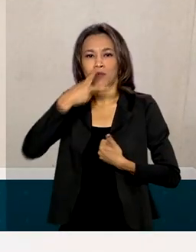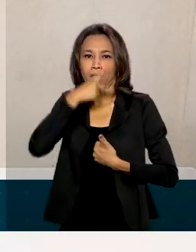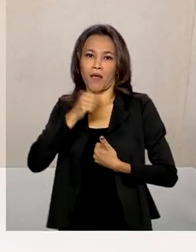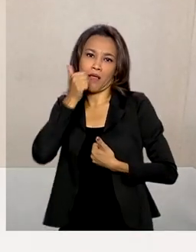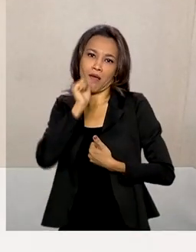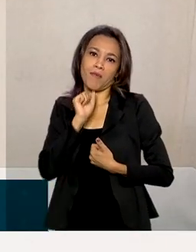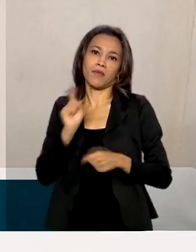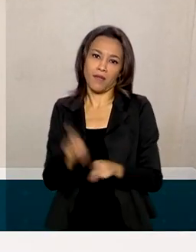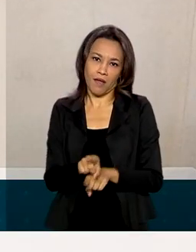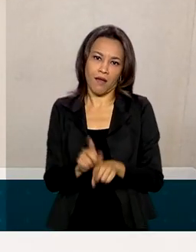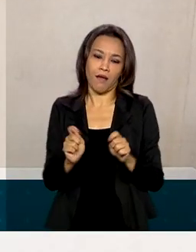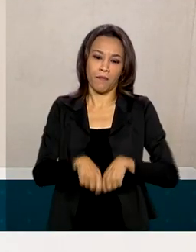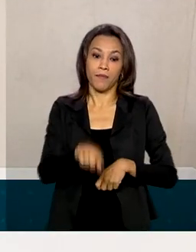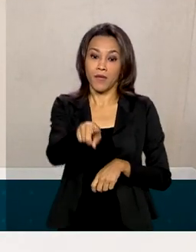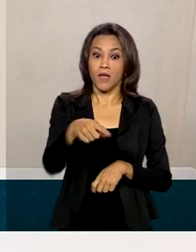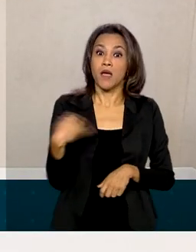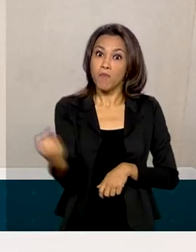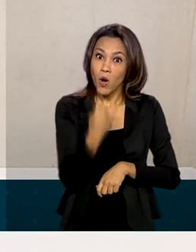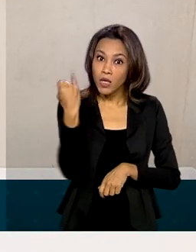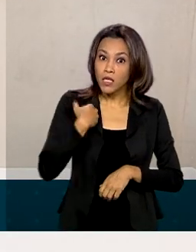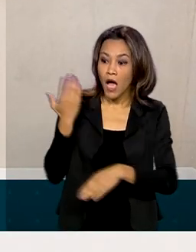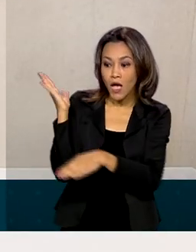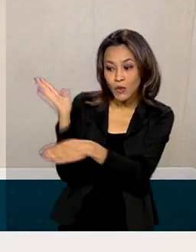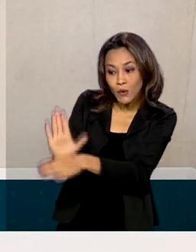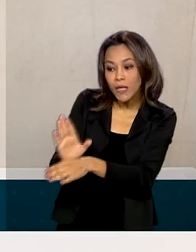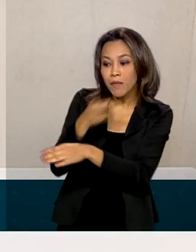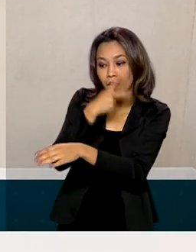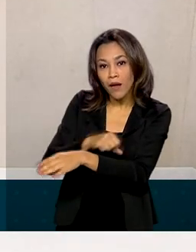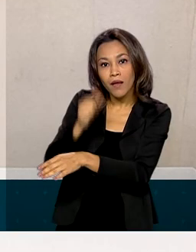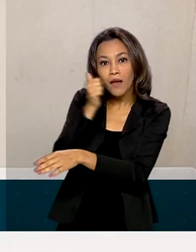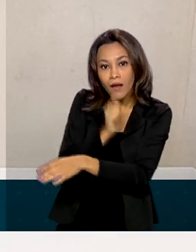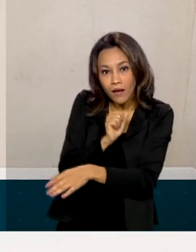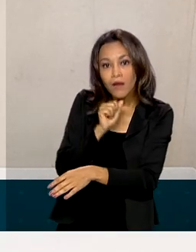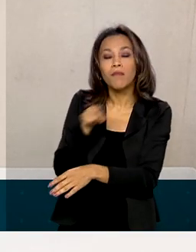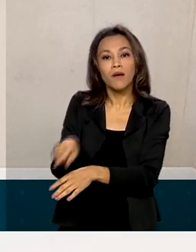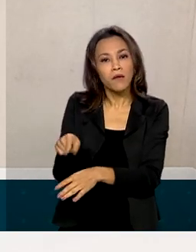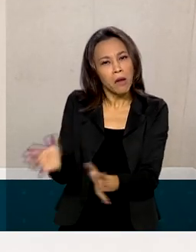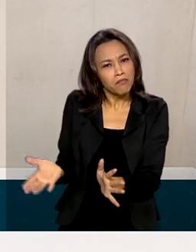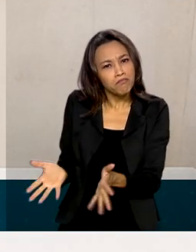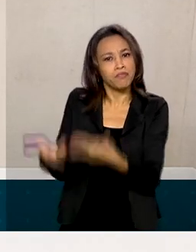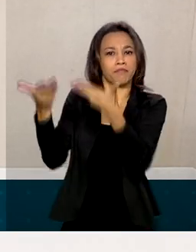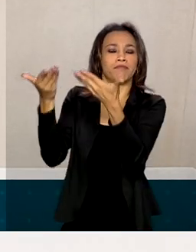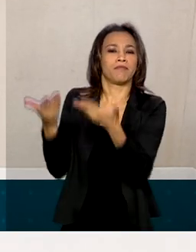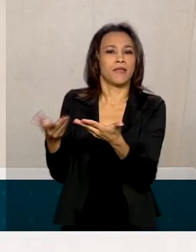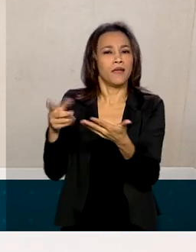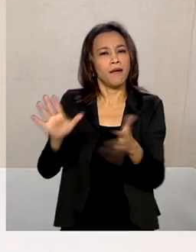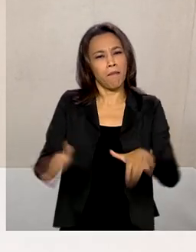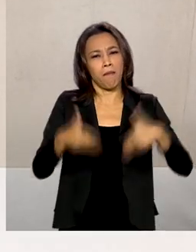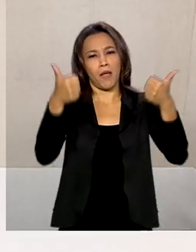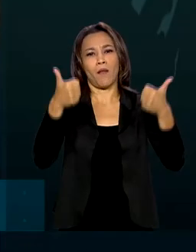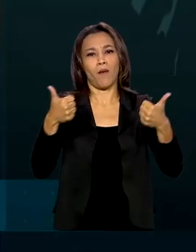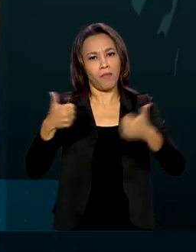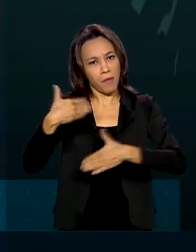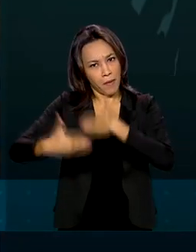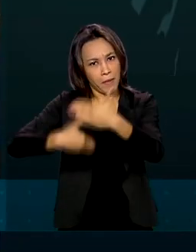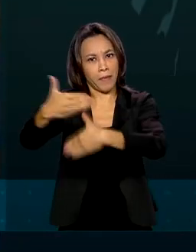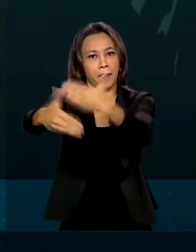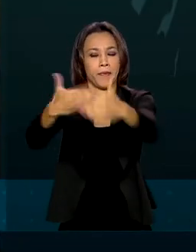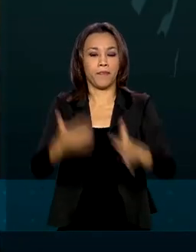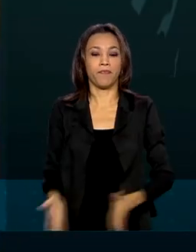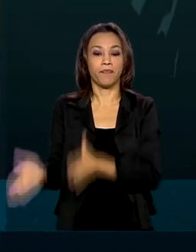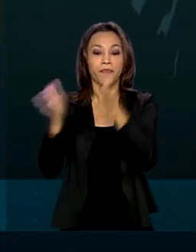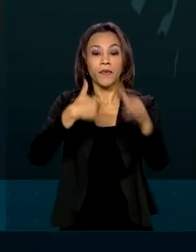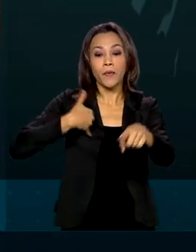ajudar eles para que possam alavancar a produção e, consequentemente, ter maiores rendimentos. Aos